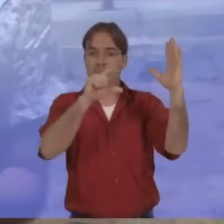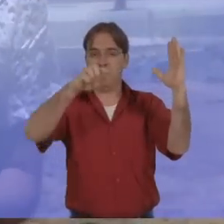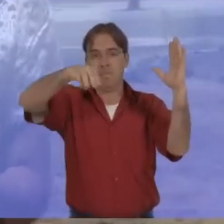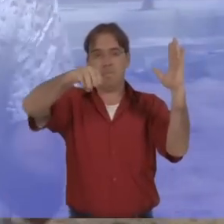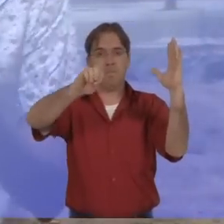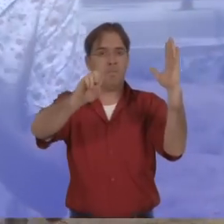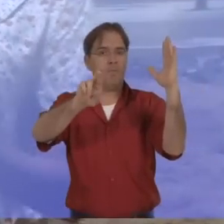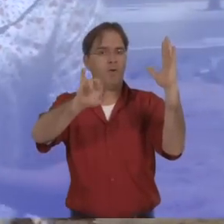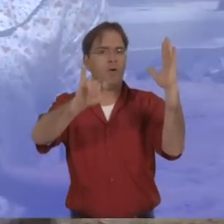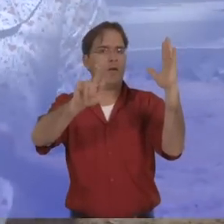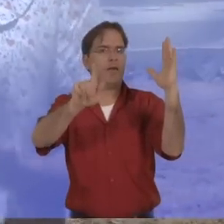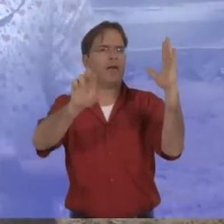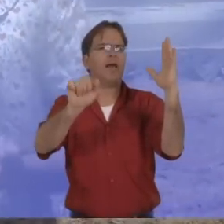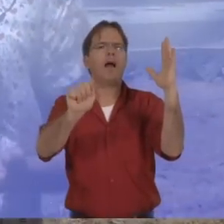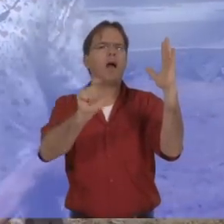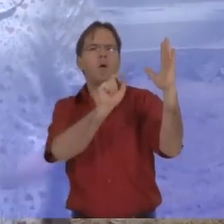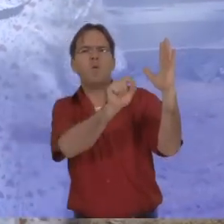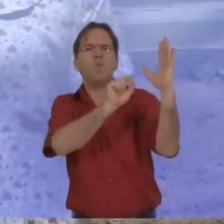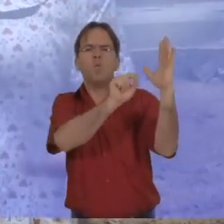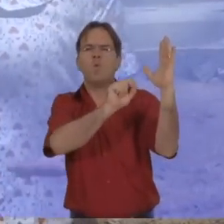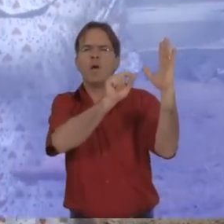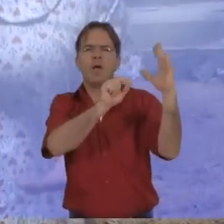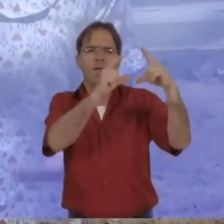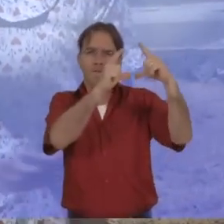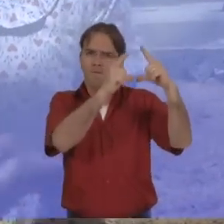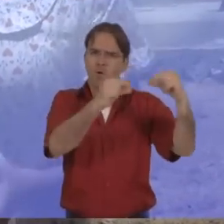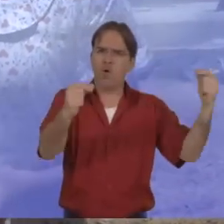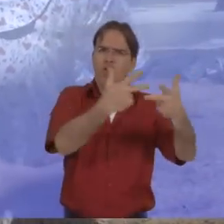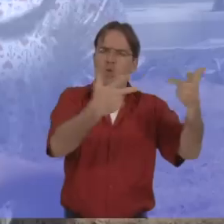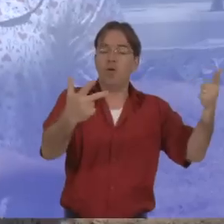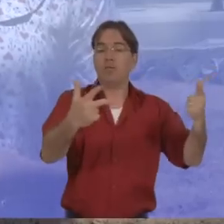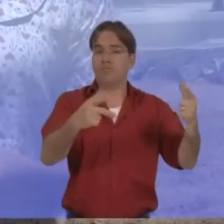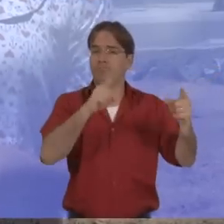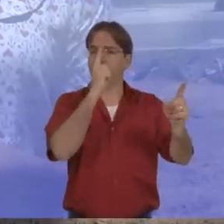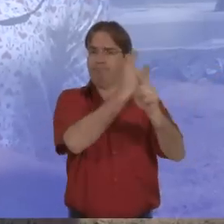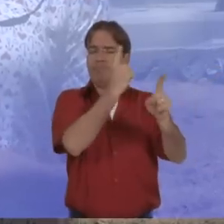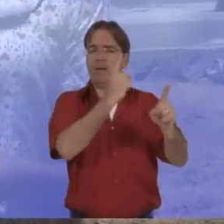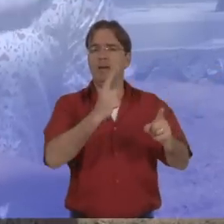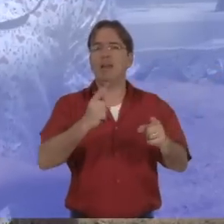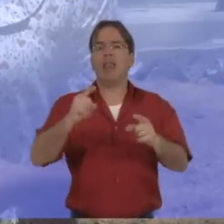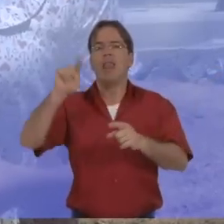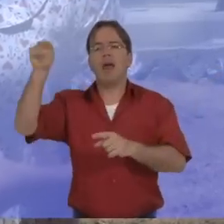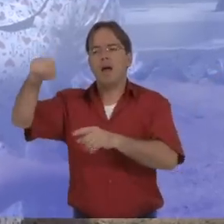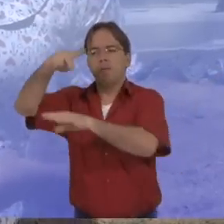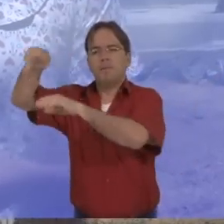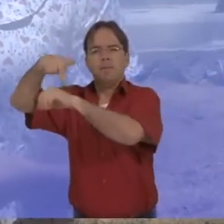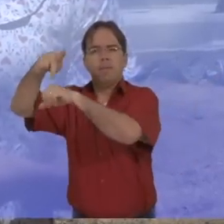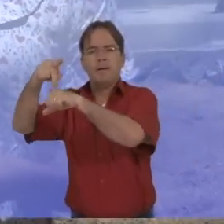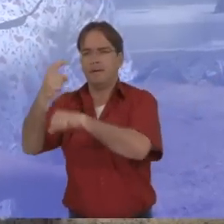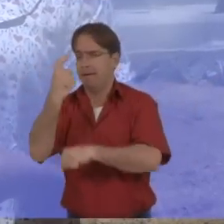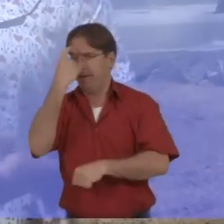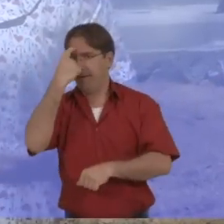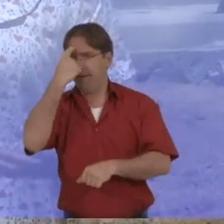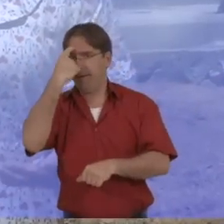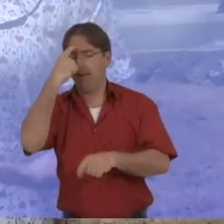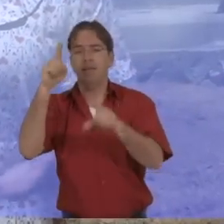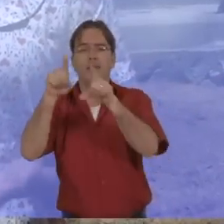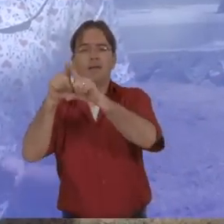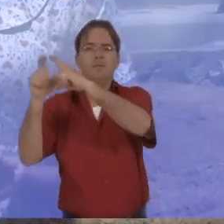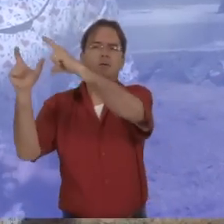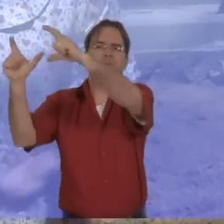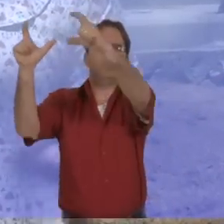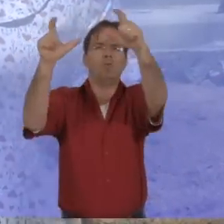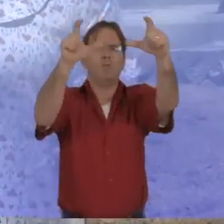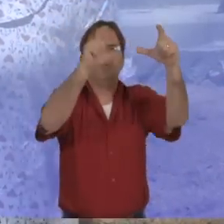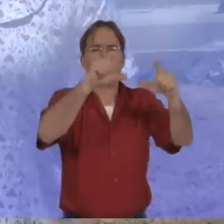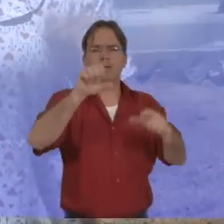e aplicações da moringa oleífera, uma planta originária do norte da Índia que pode ser encontrada em regiões semiáridas